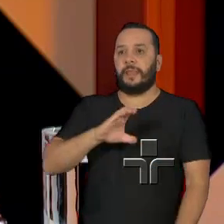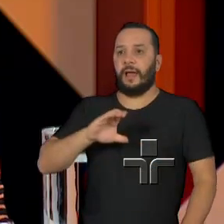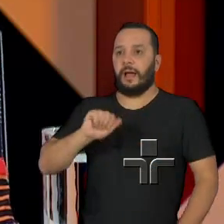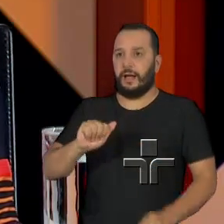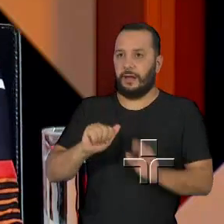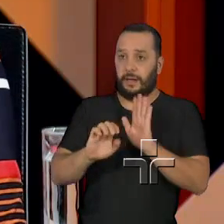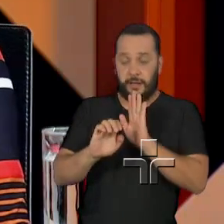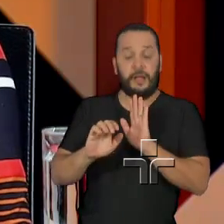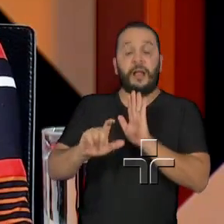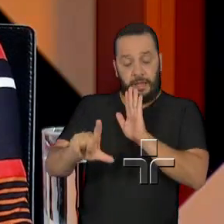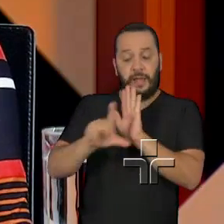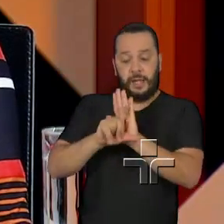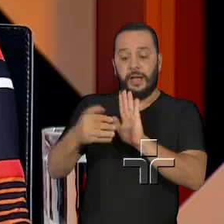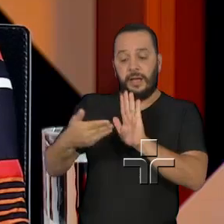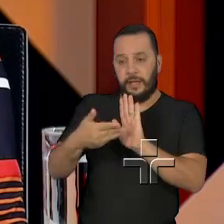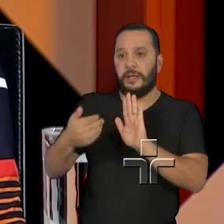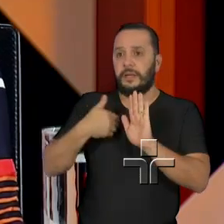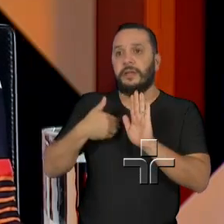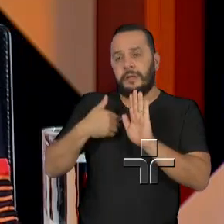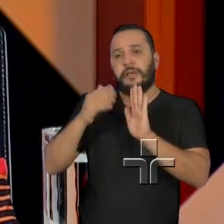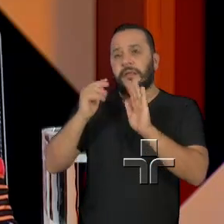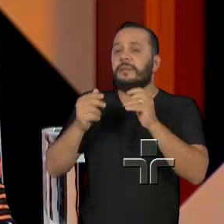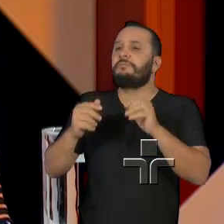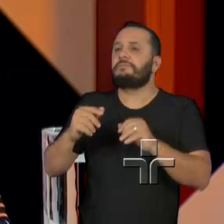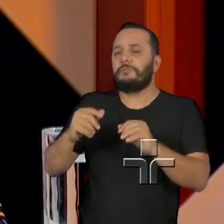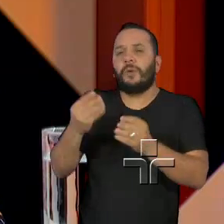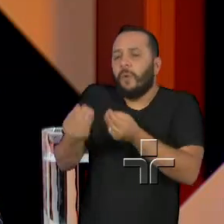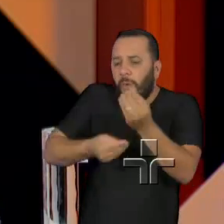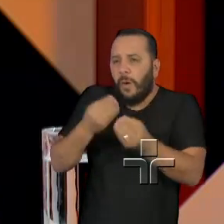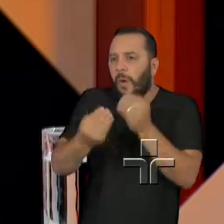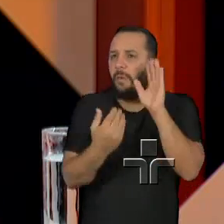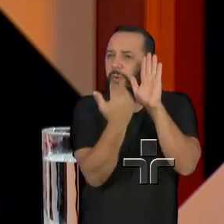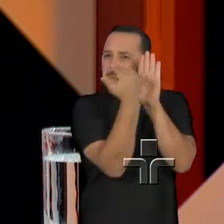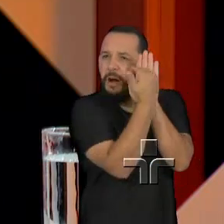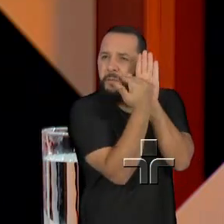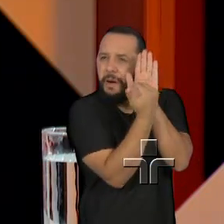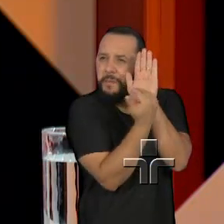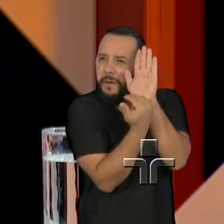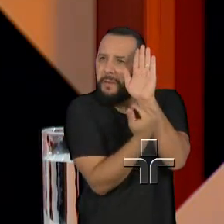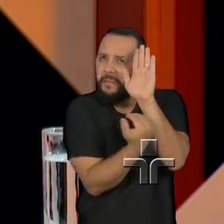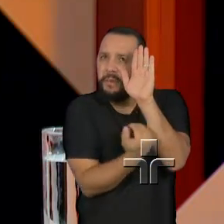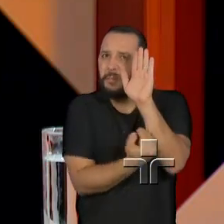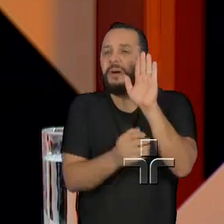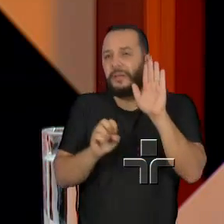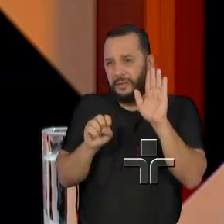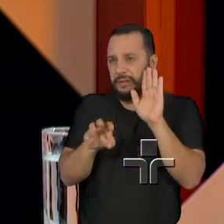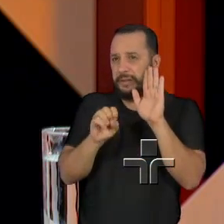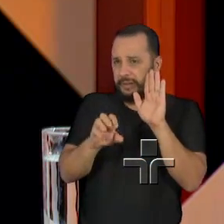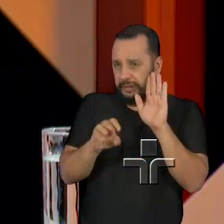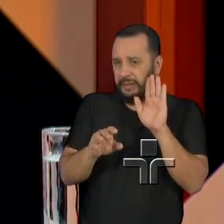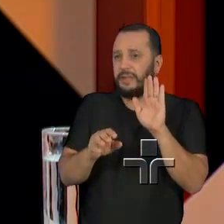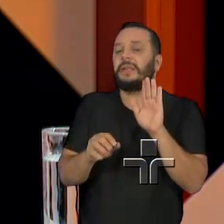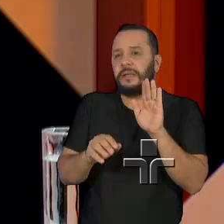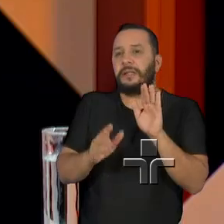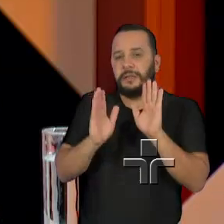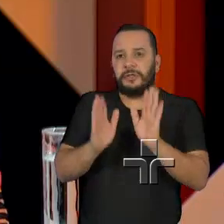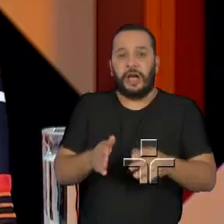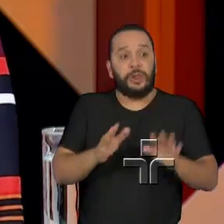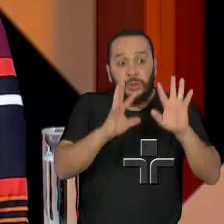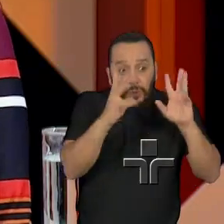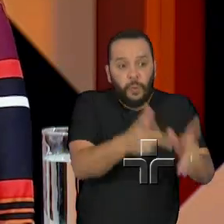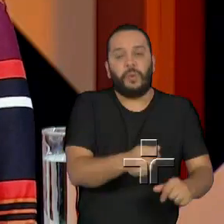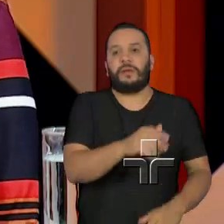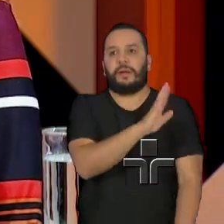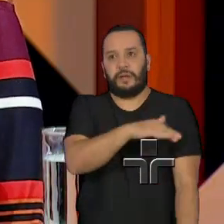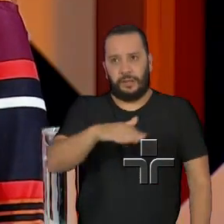diretriz no objetivo de se obter o princípio da garantia individual que toda criança e